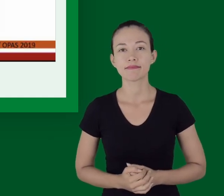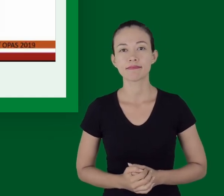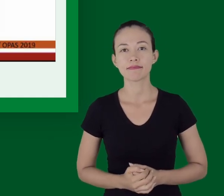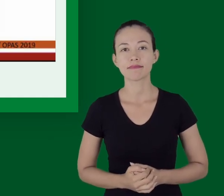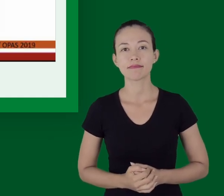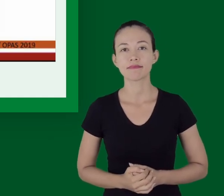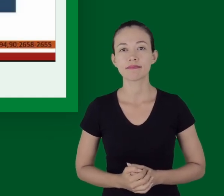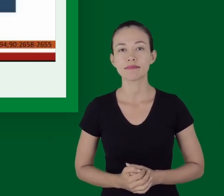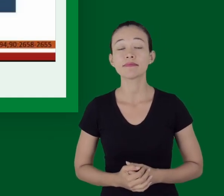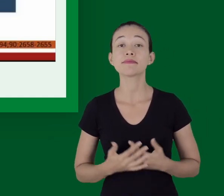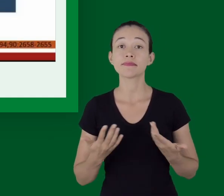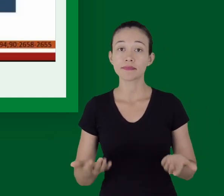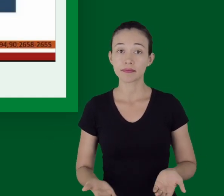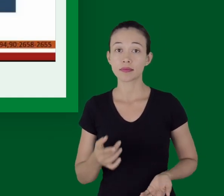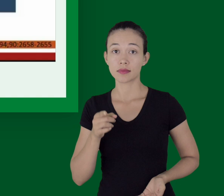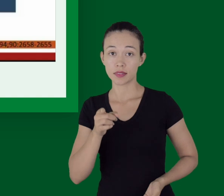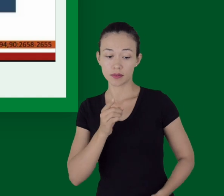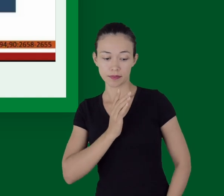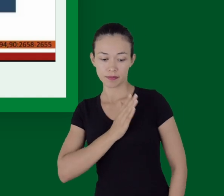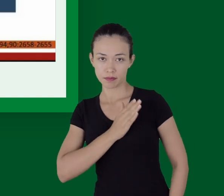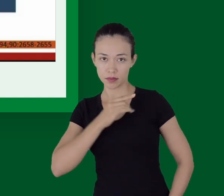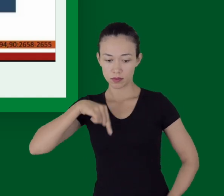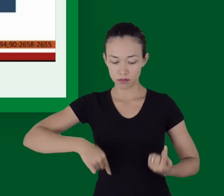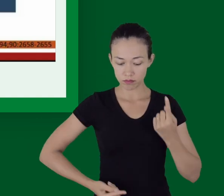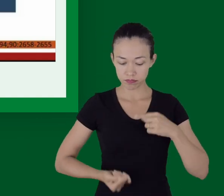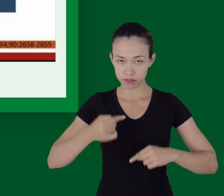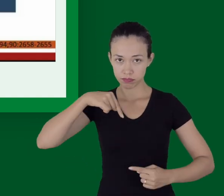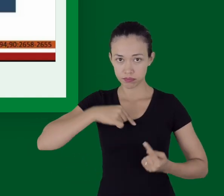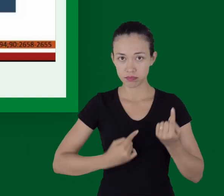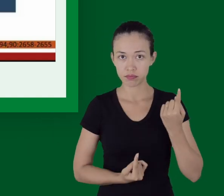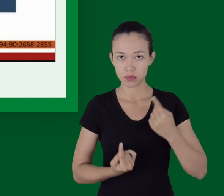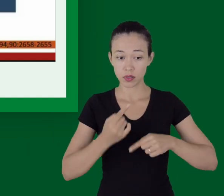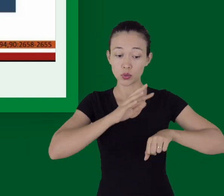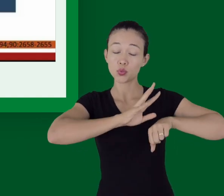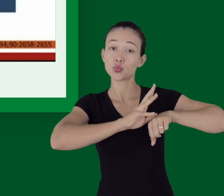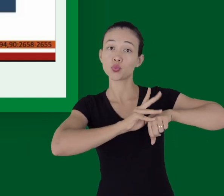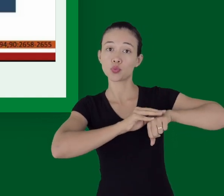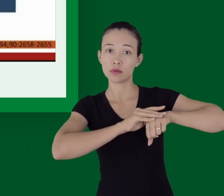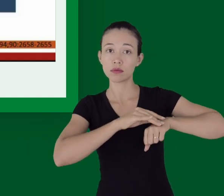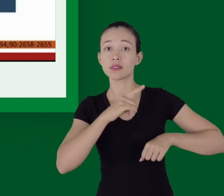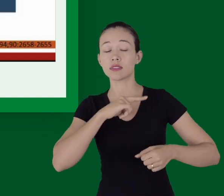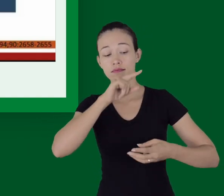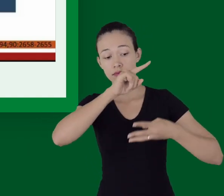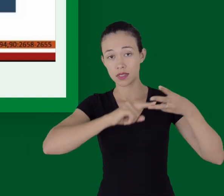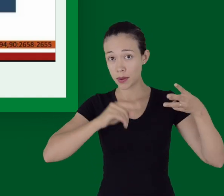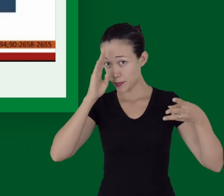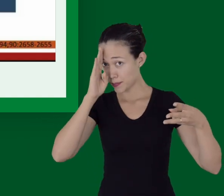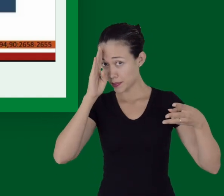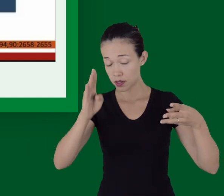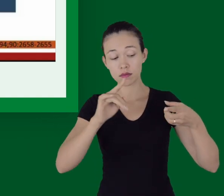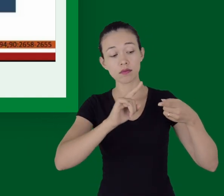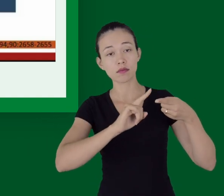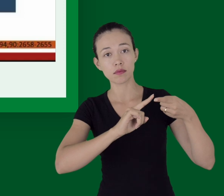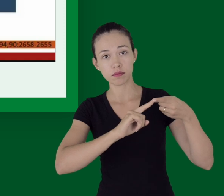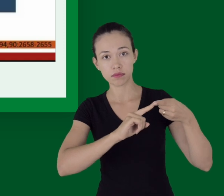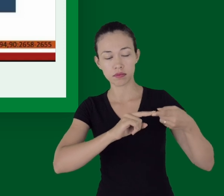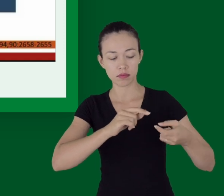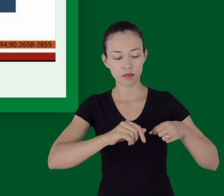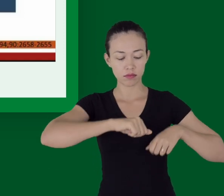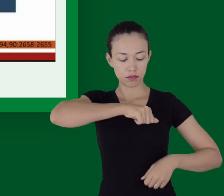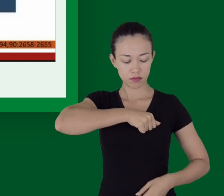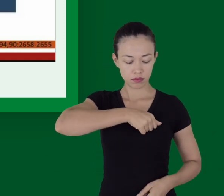Dentre as doenças cardiovasculares, a gente tem as 3 que mais matam. Então, a gente pode falar do infarto e miocárdio,